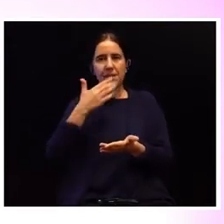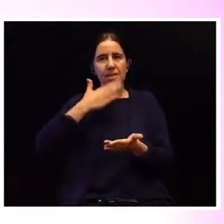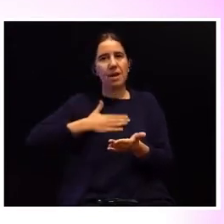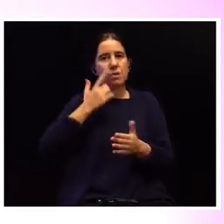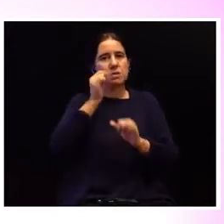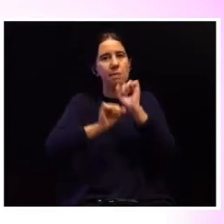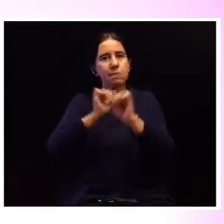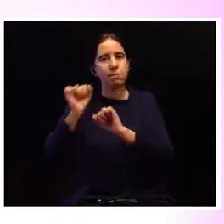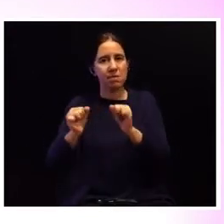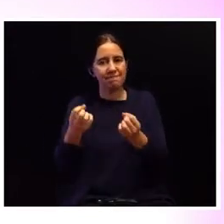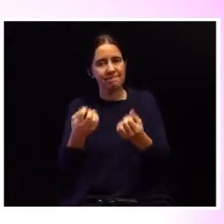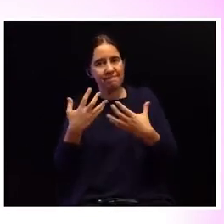conhecimento